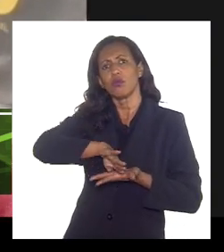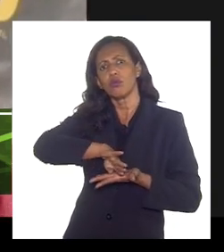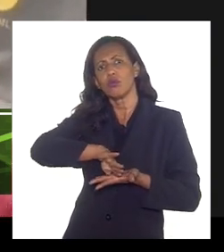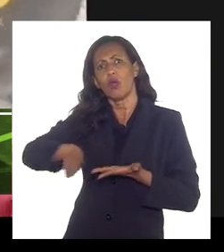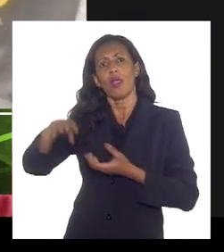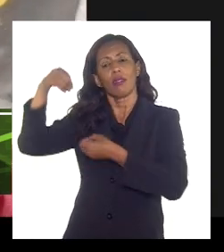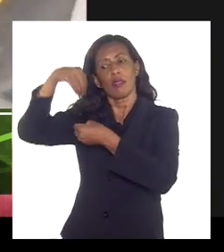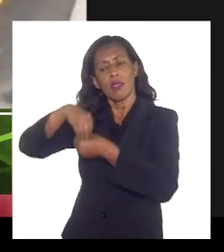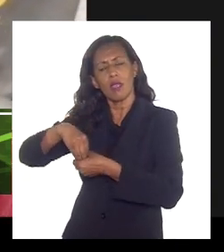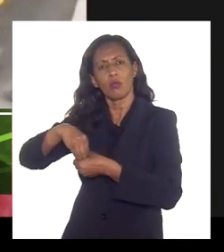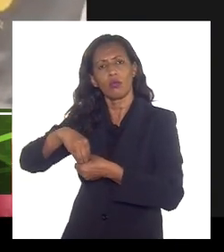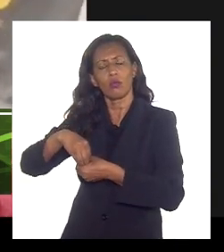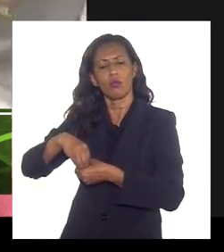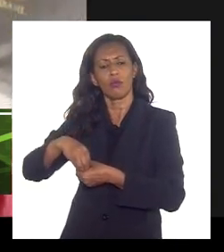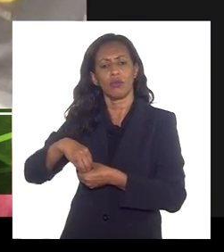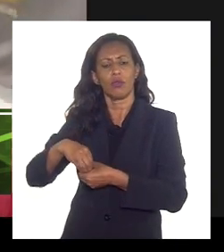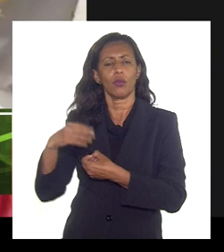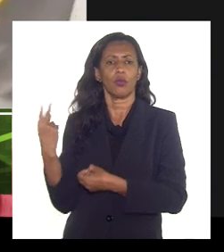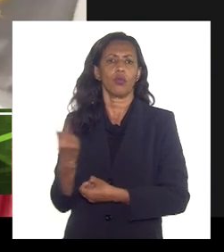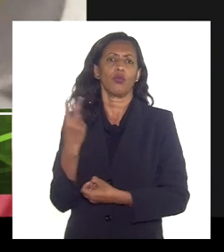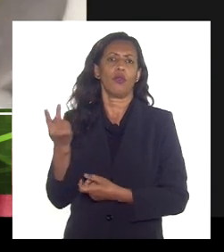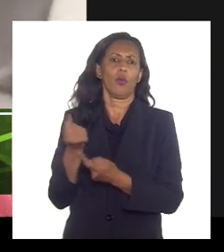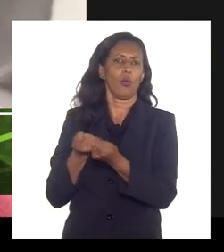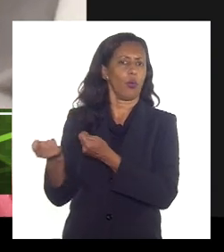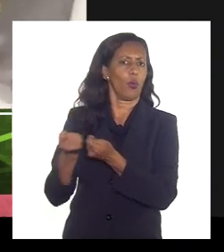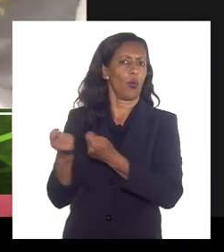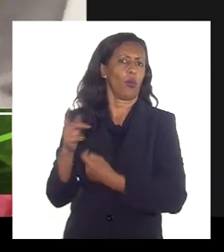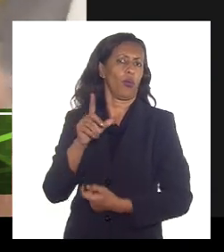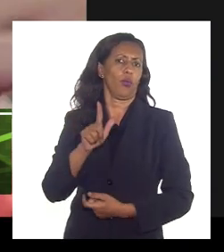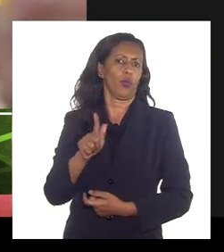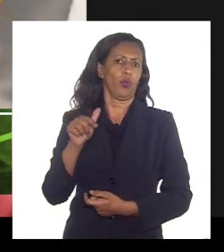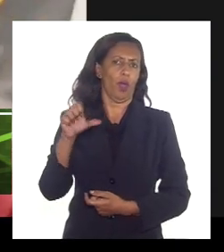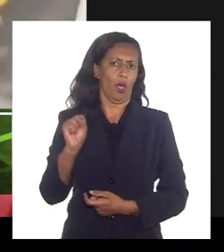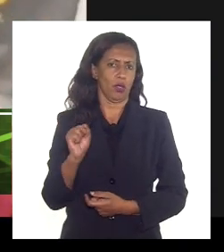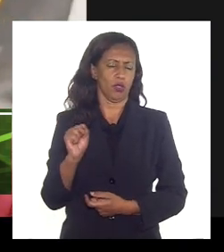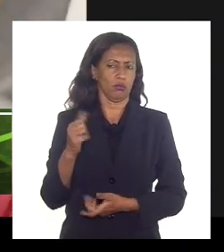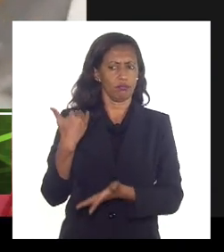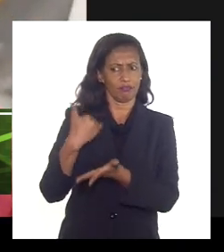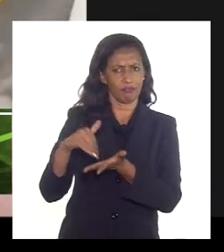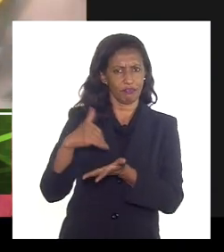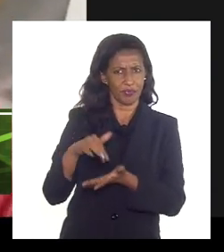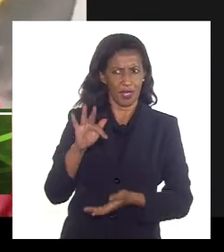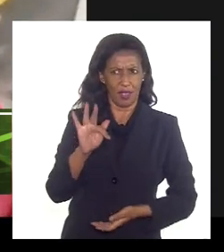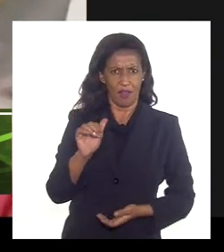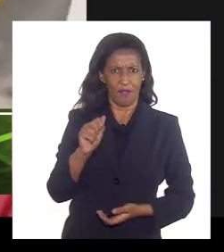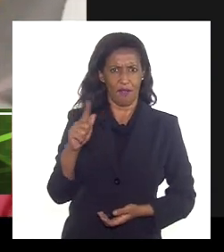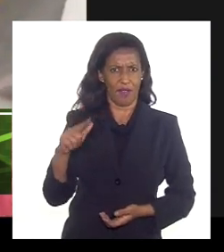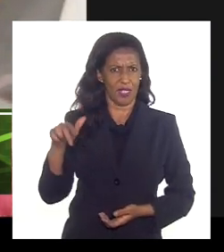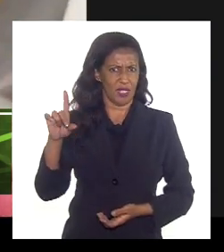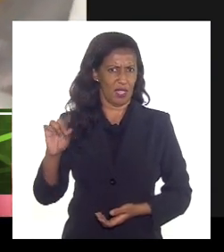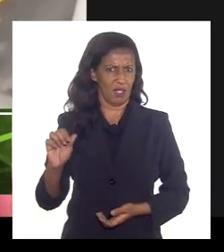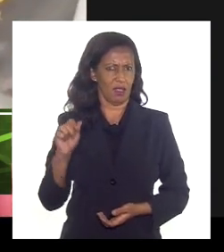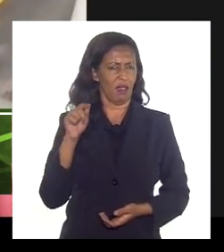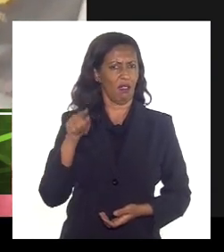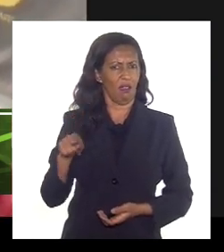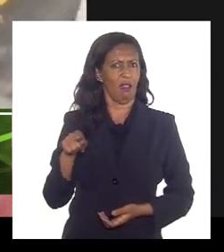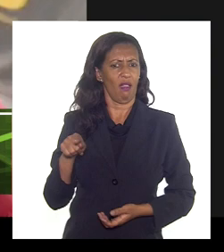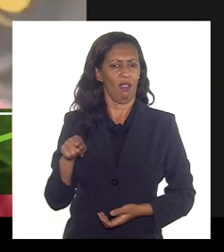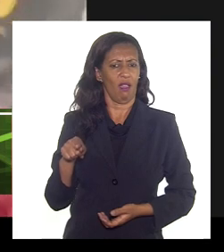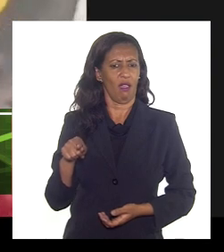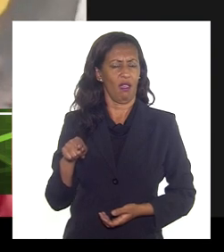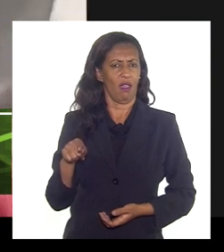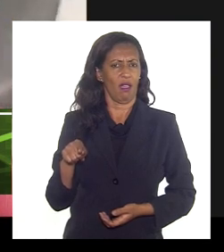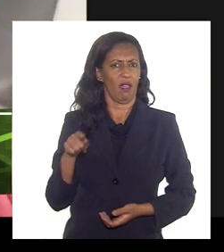dentro do valor econômico do gás a Secretaria de Fazenda é capaz de fazer o